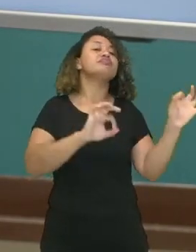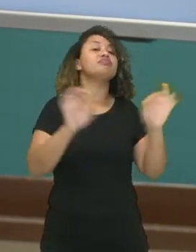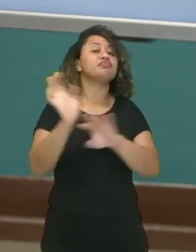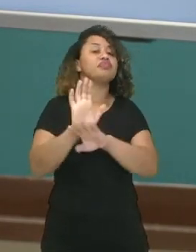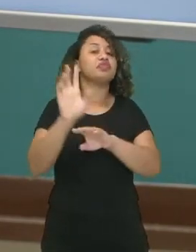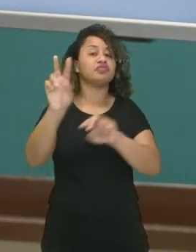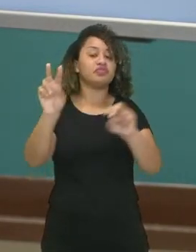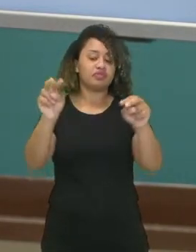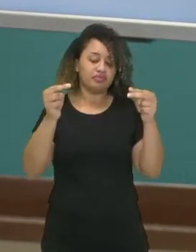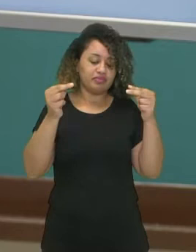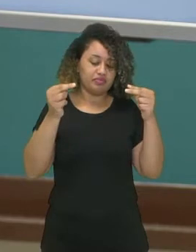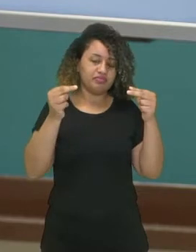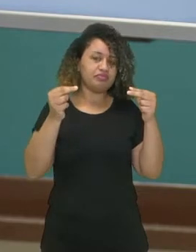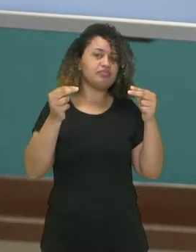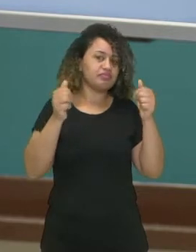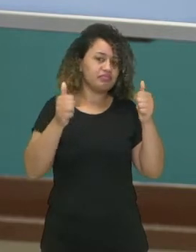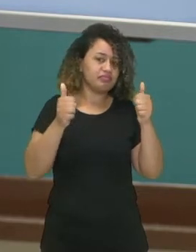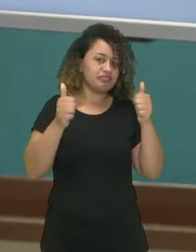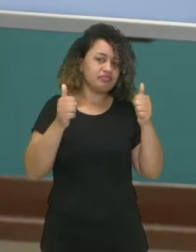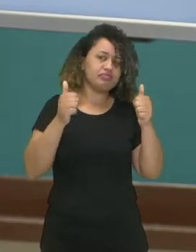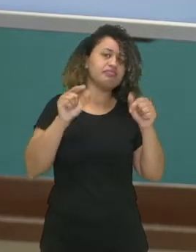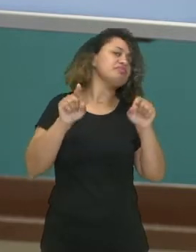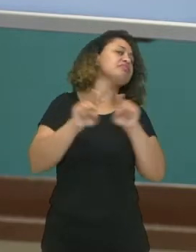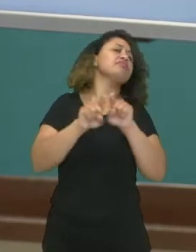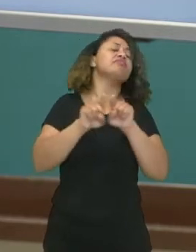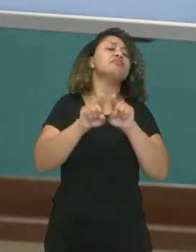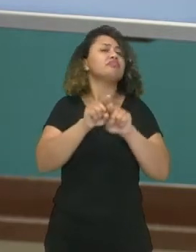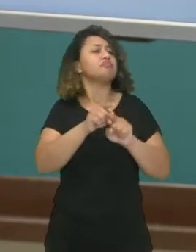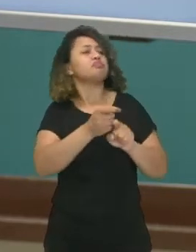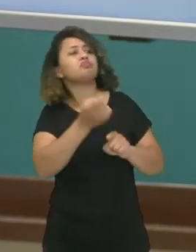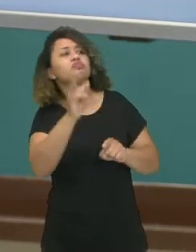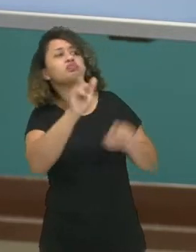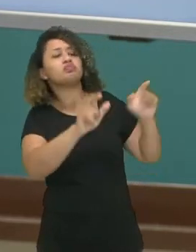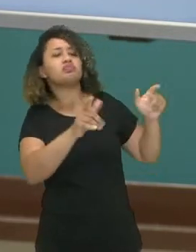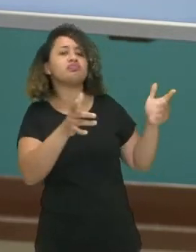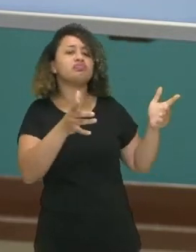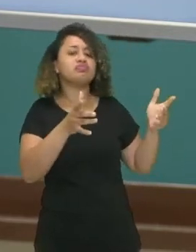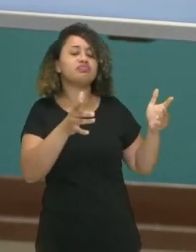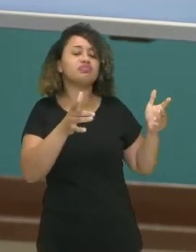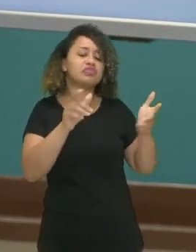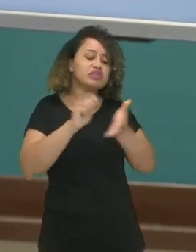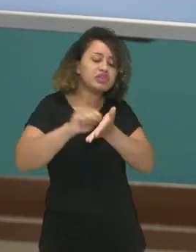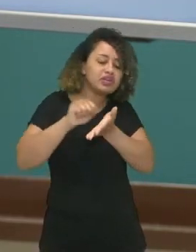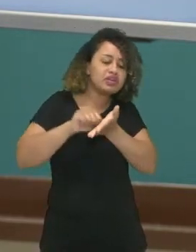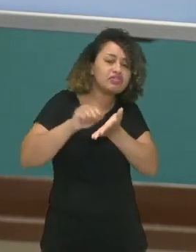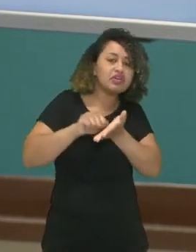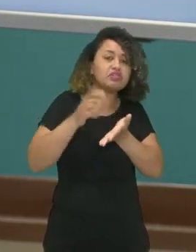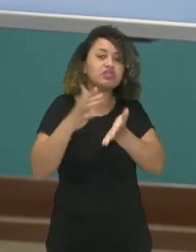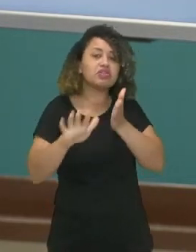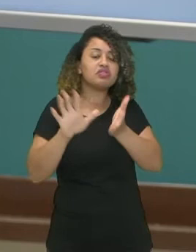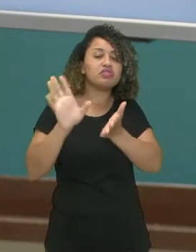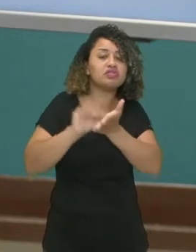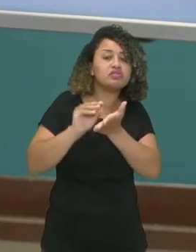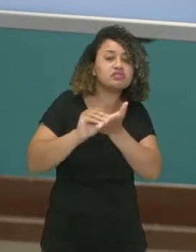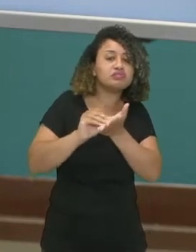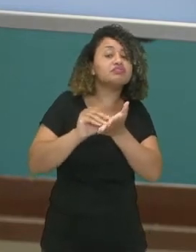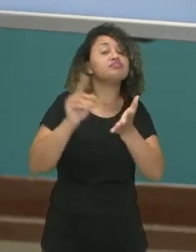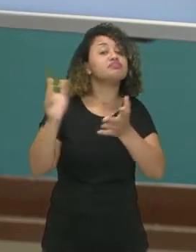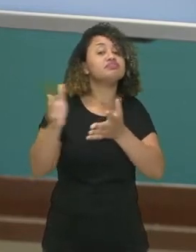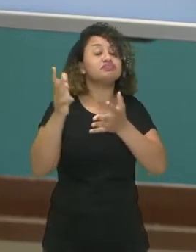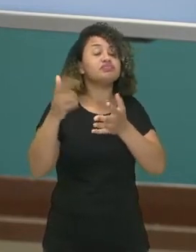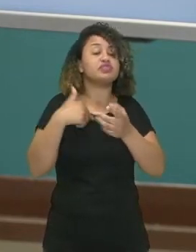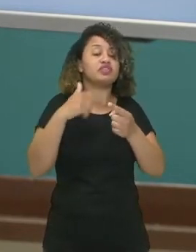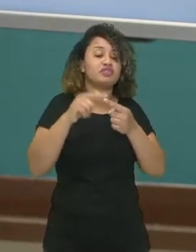me vendo, você está me ouvindo, provavelmente escrevendo no seu caderno. Esses são os estímulos.